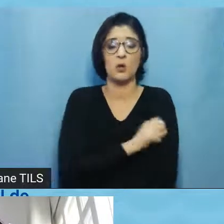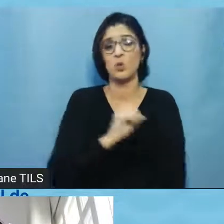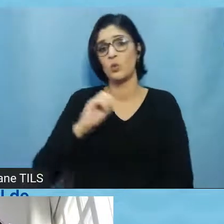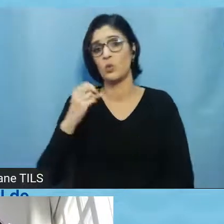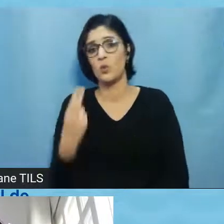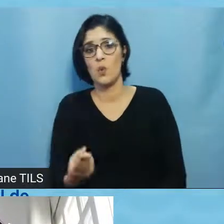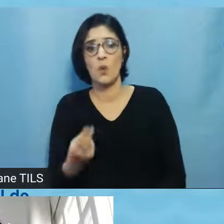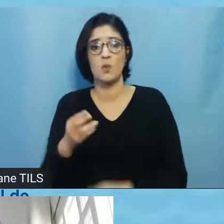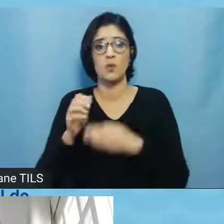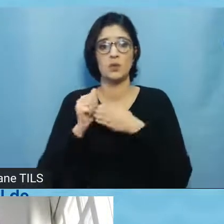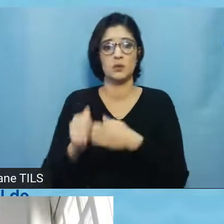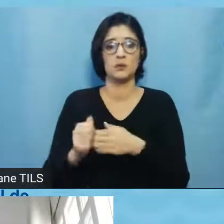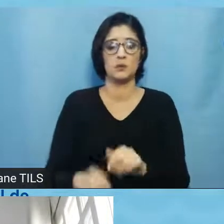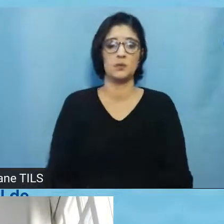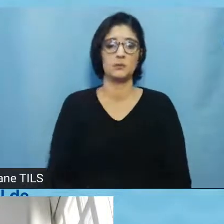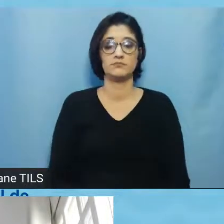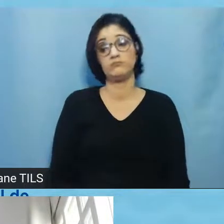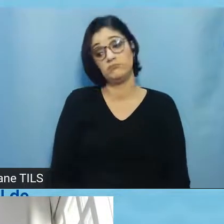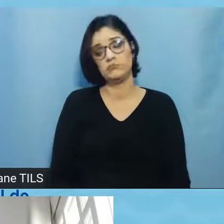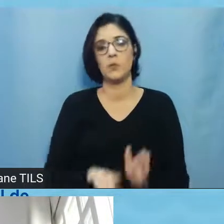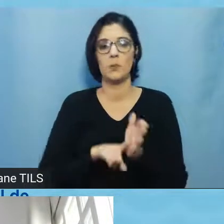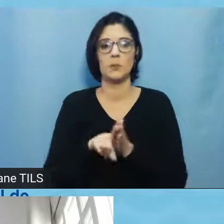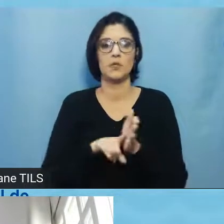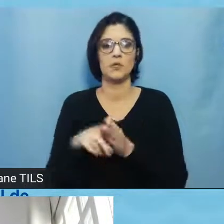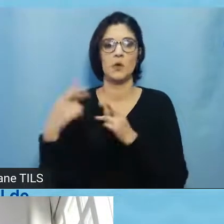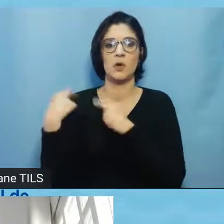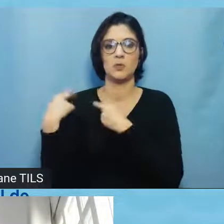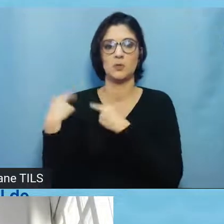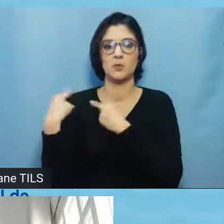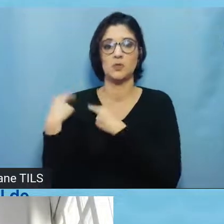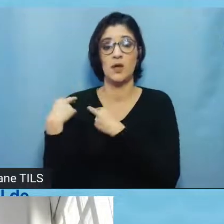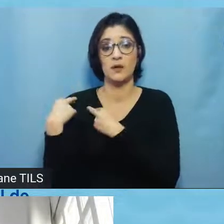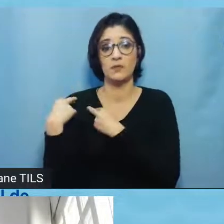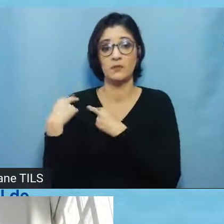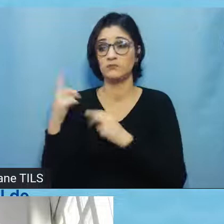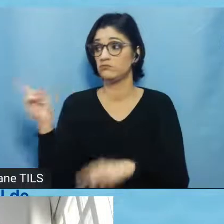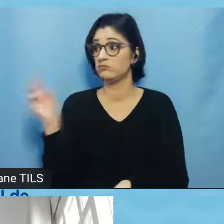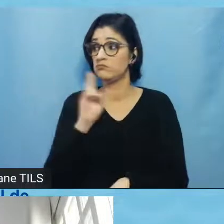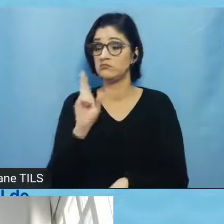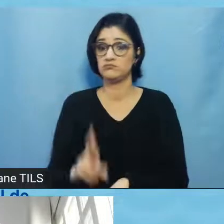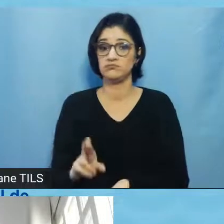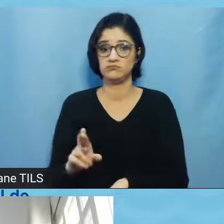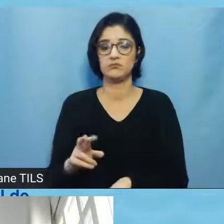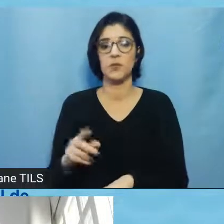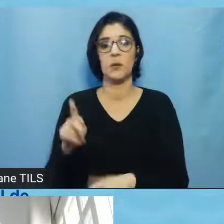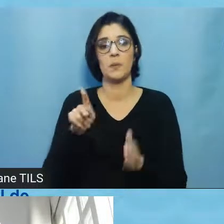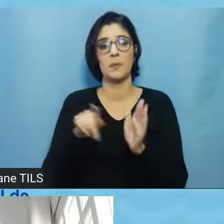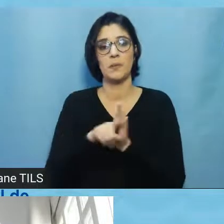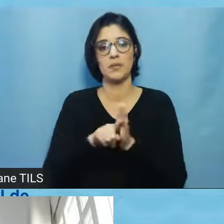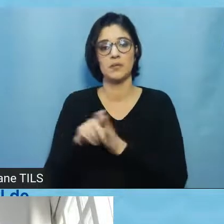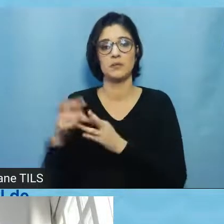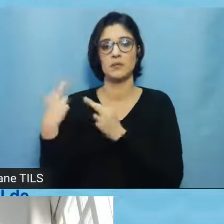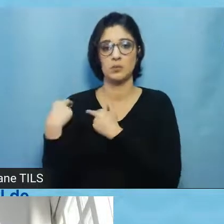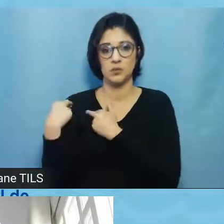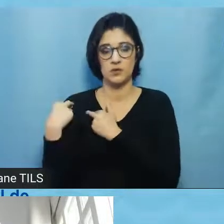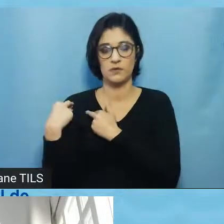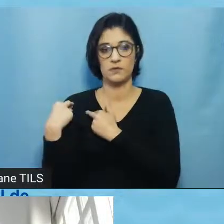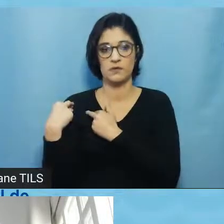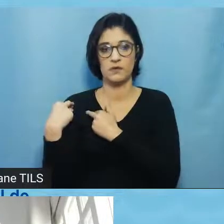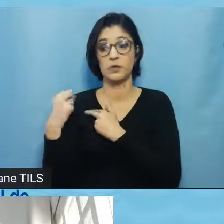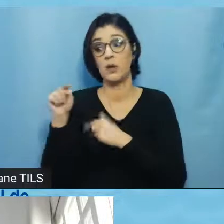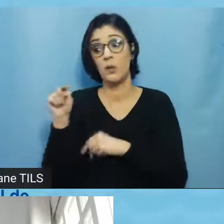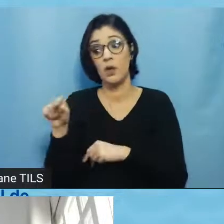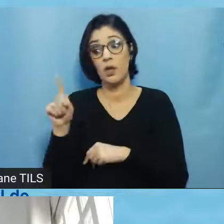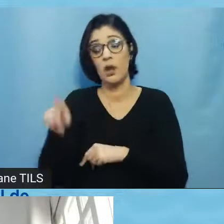responsável, tá? Em geral, o pesquisador responsável, que é a pessoa, porque é esse pesquisador responsável que ele vai ficar como